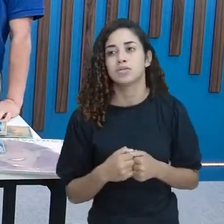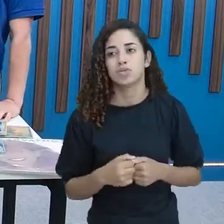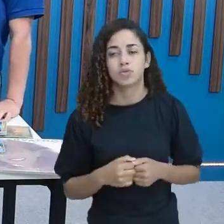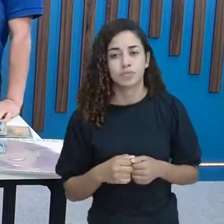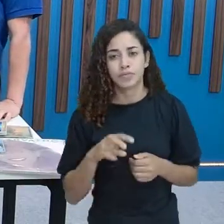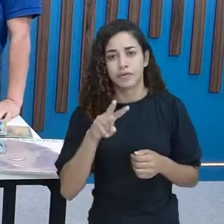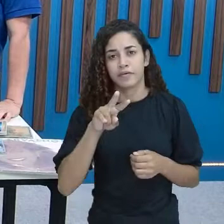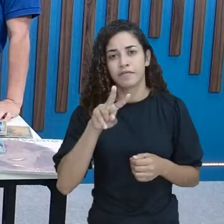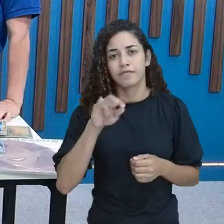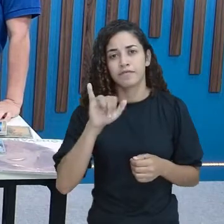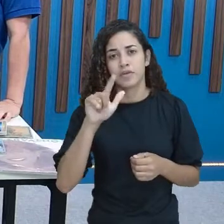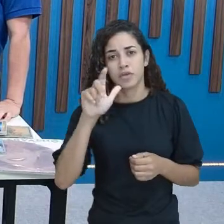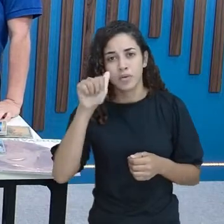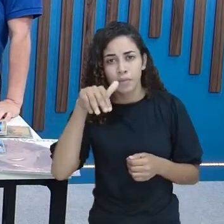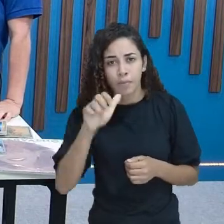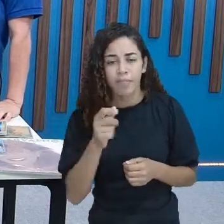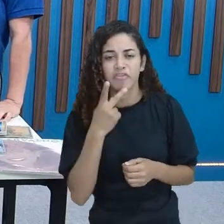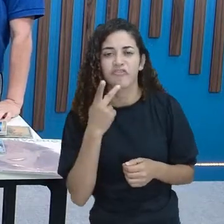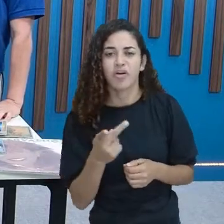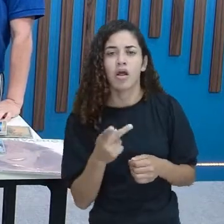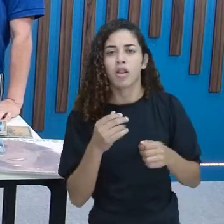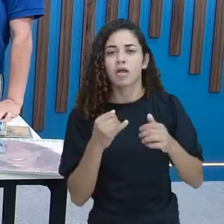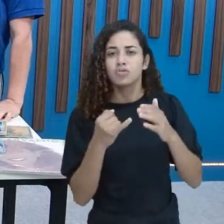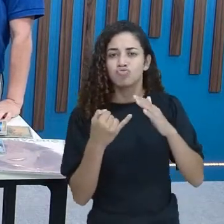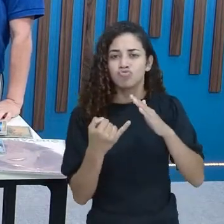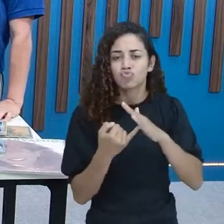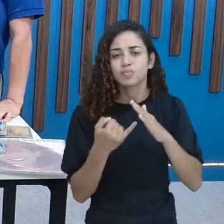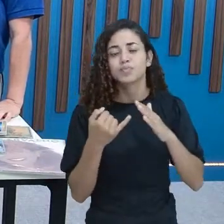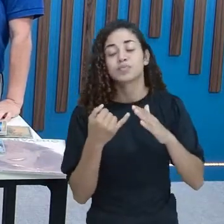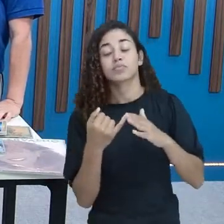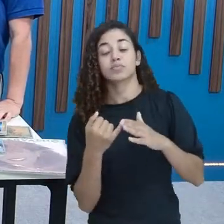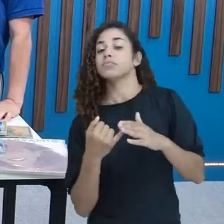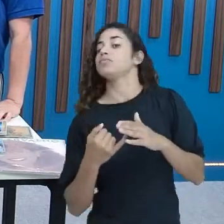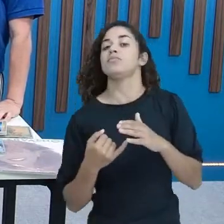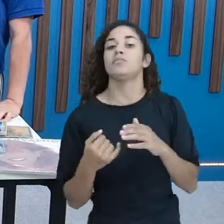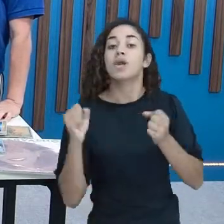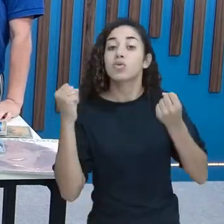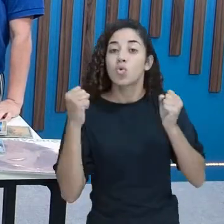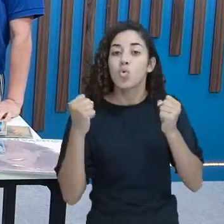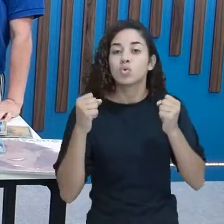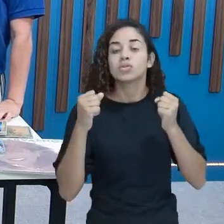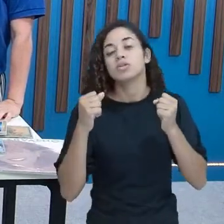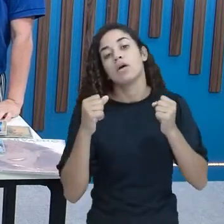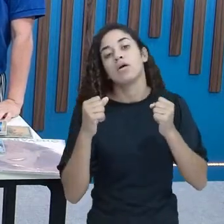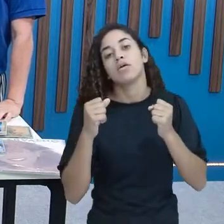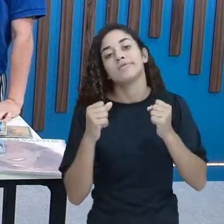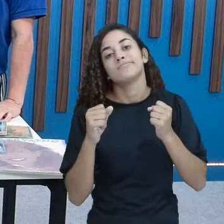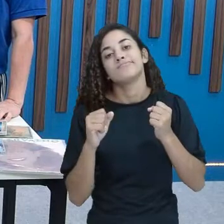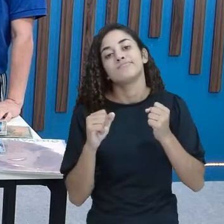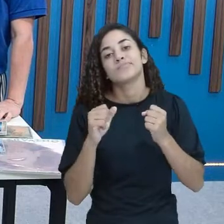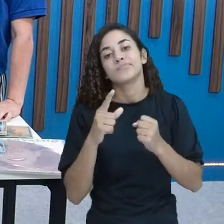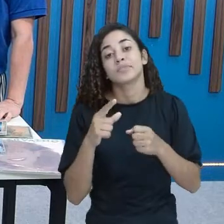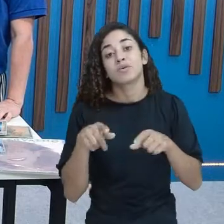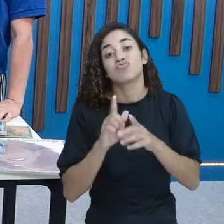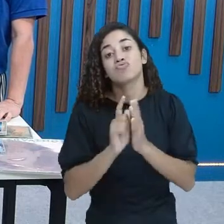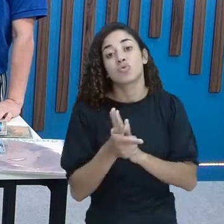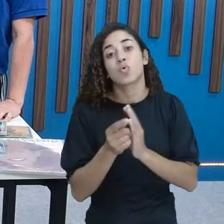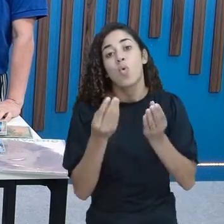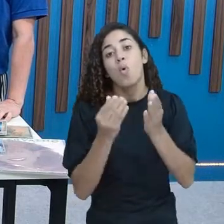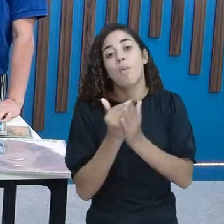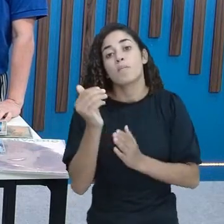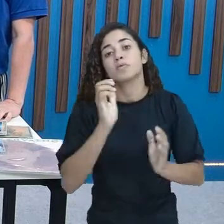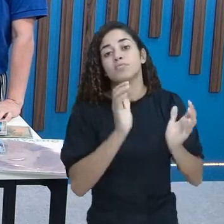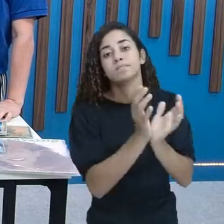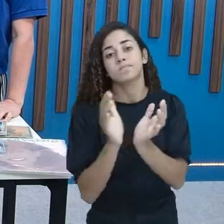Da indústria fonográfica Onde Dini anuncia Que os gêneros Começaram a ser agrupados ali